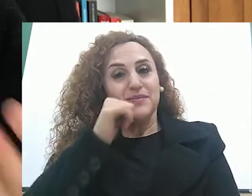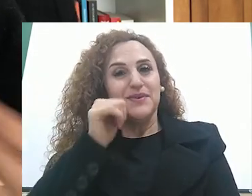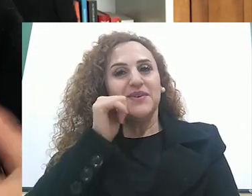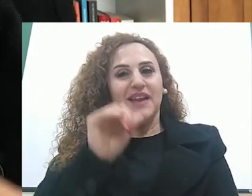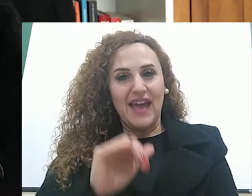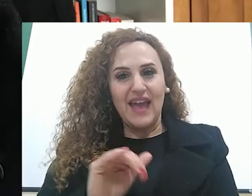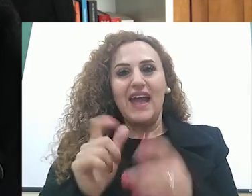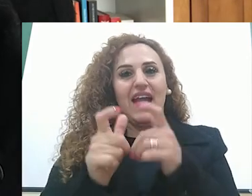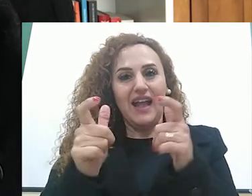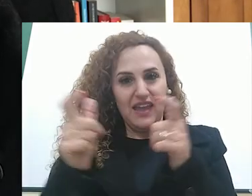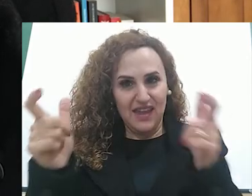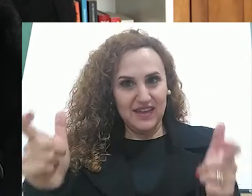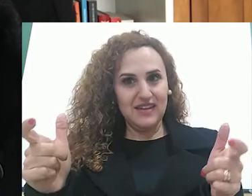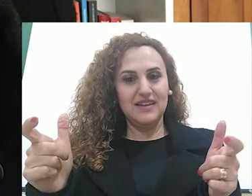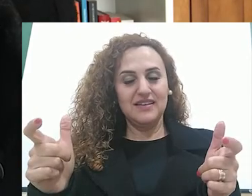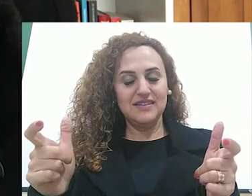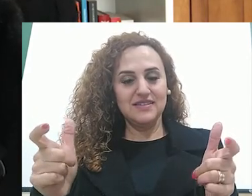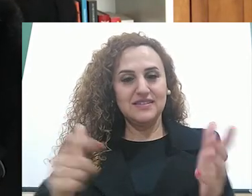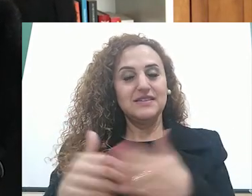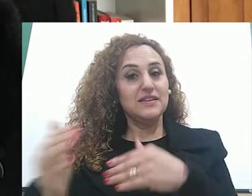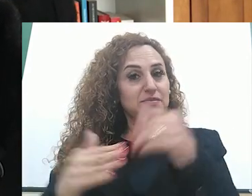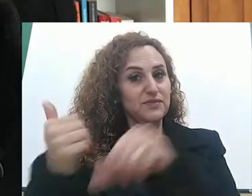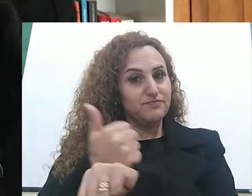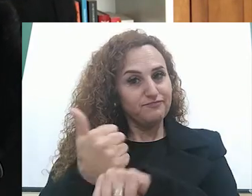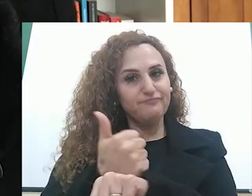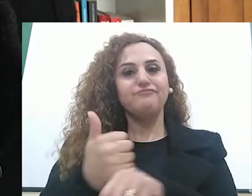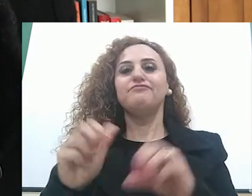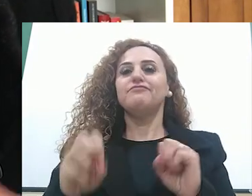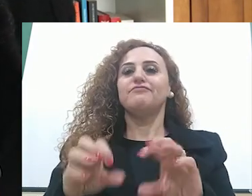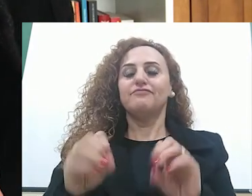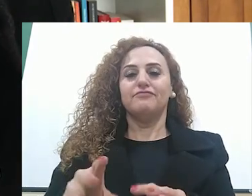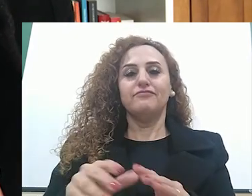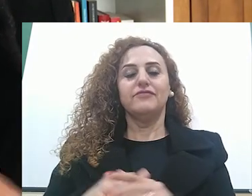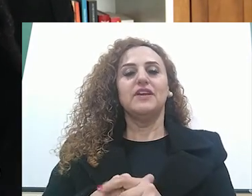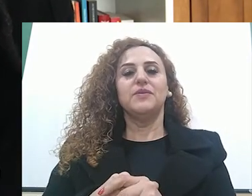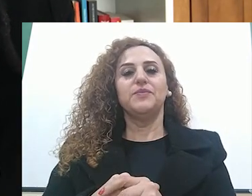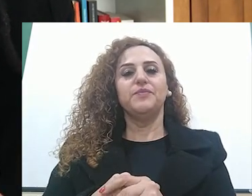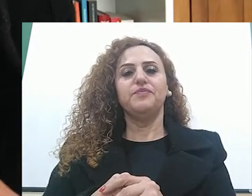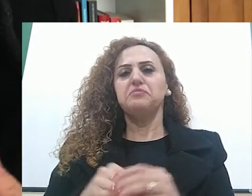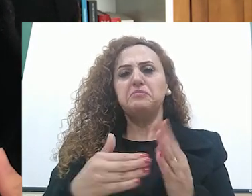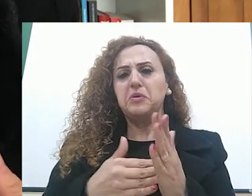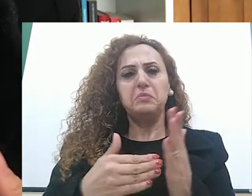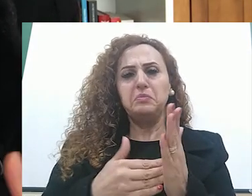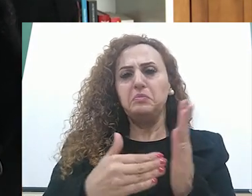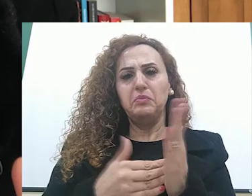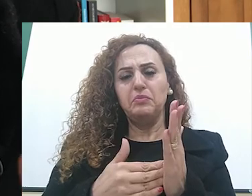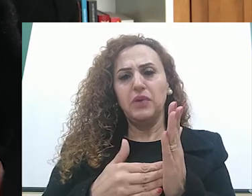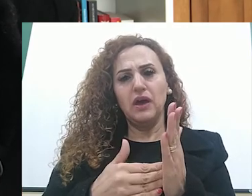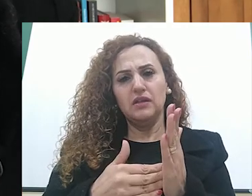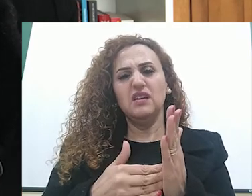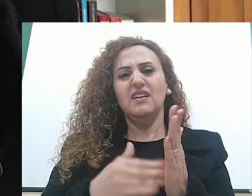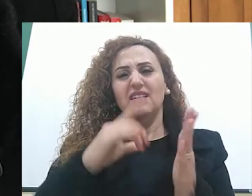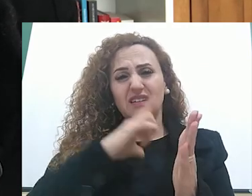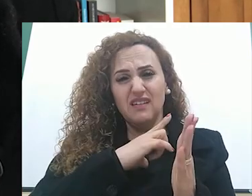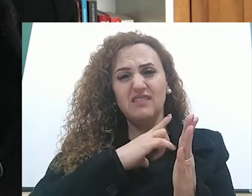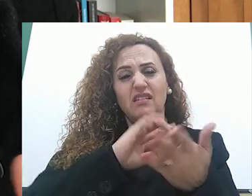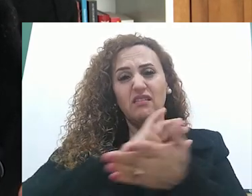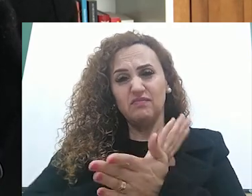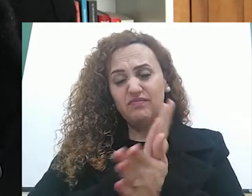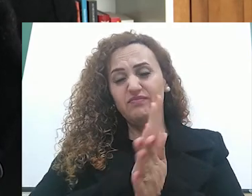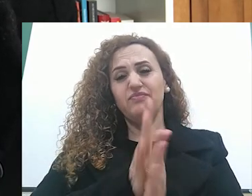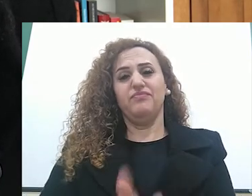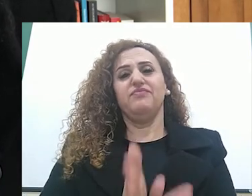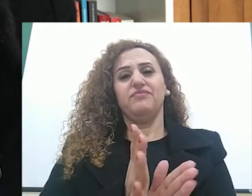ainda sejam a maioria das profissionais da educação, isso não impede que ainda soframos